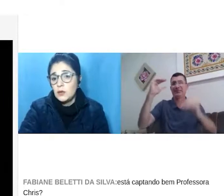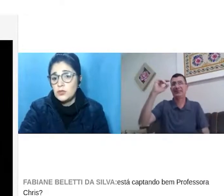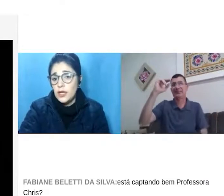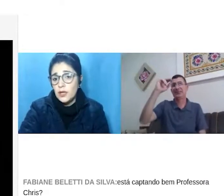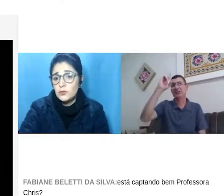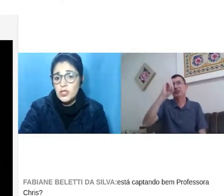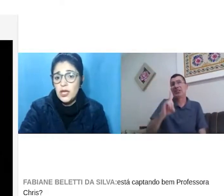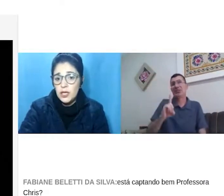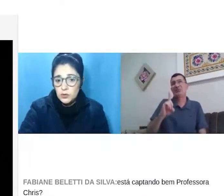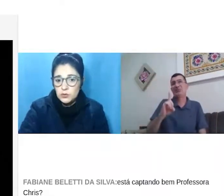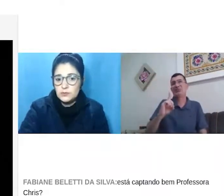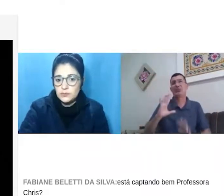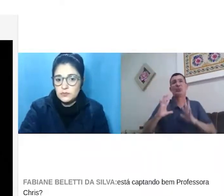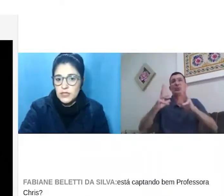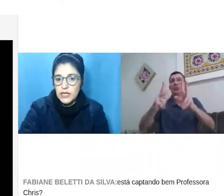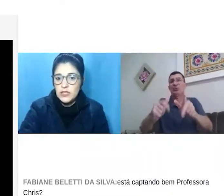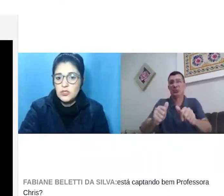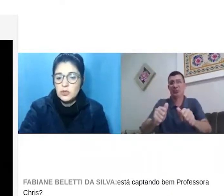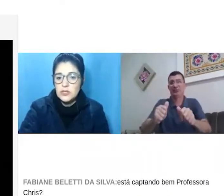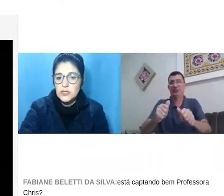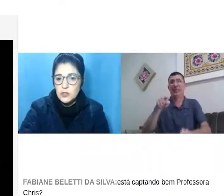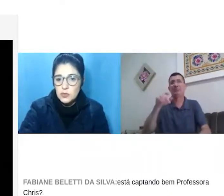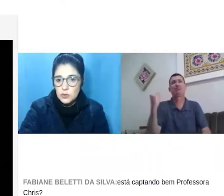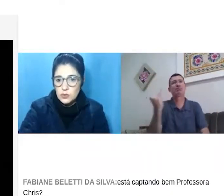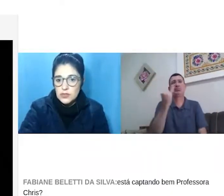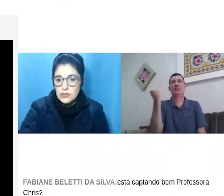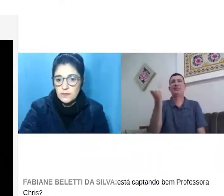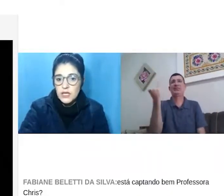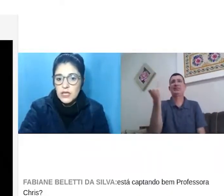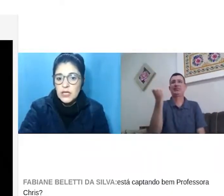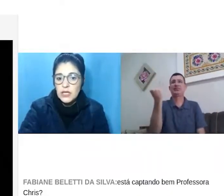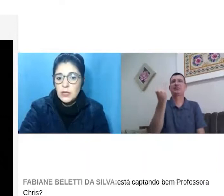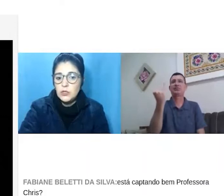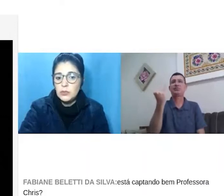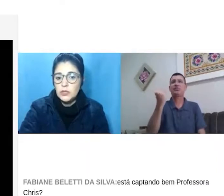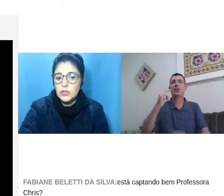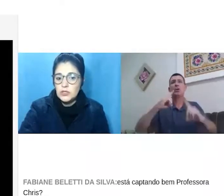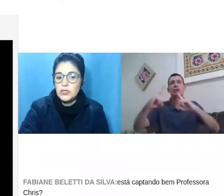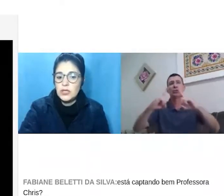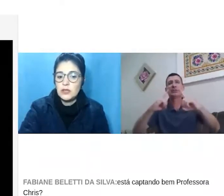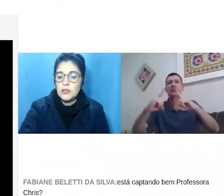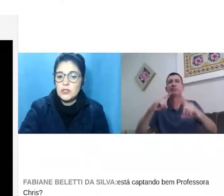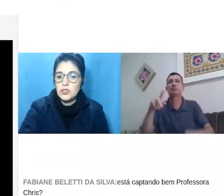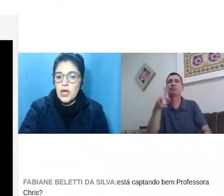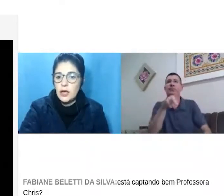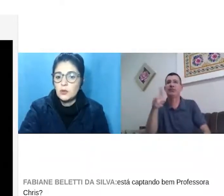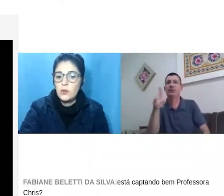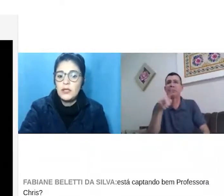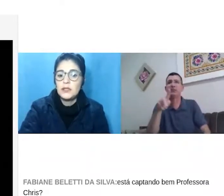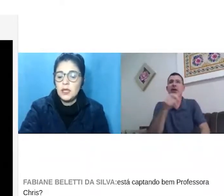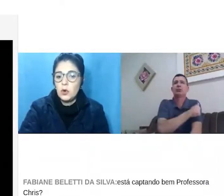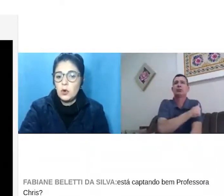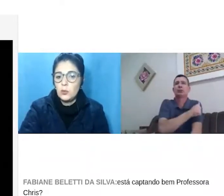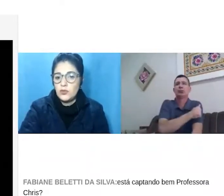é um direito de todas as pessoas e é muito importante ter, então, esse diálogo